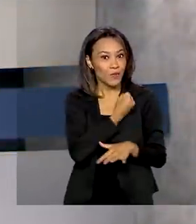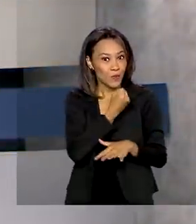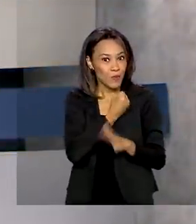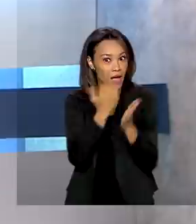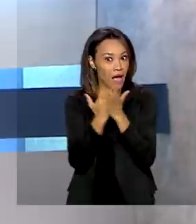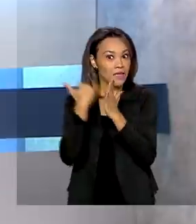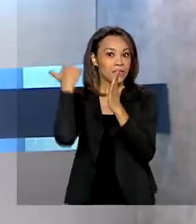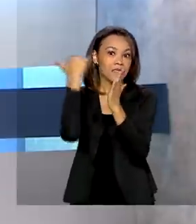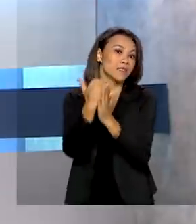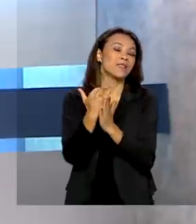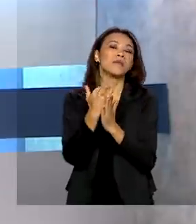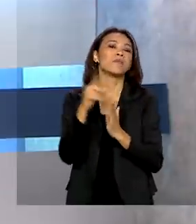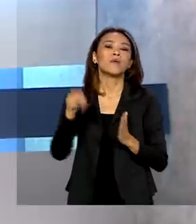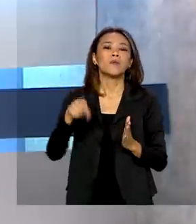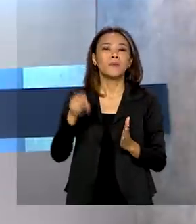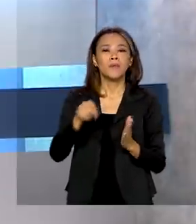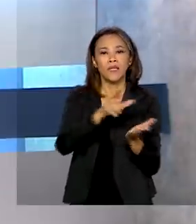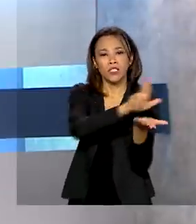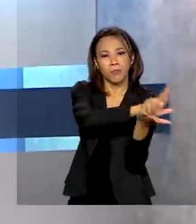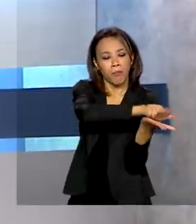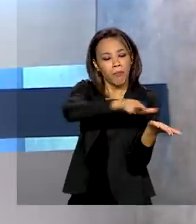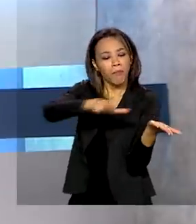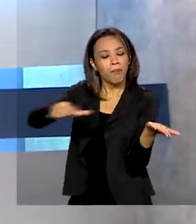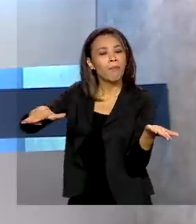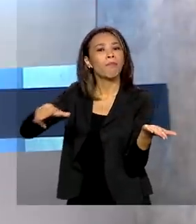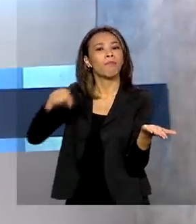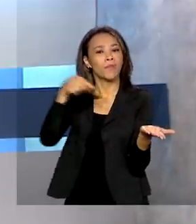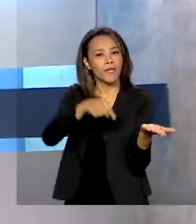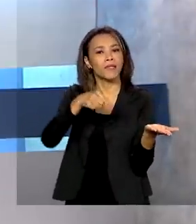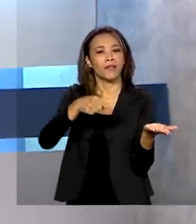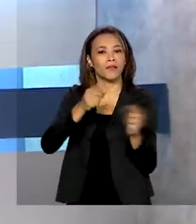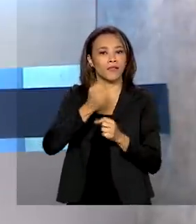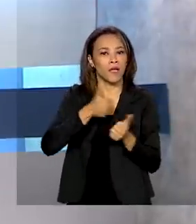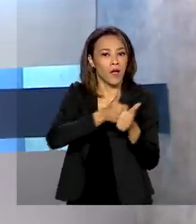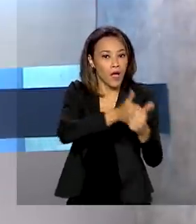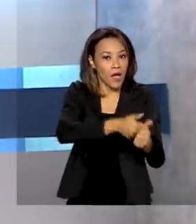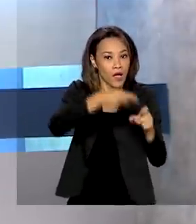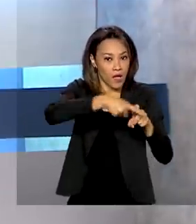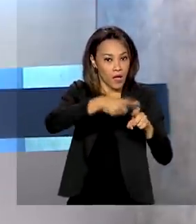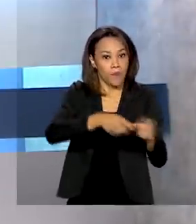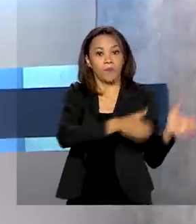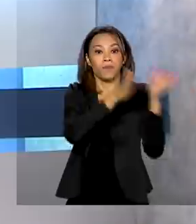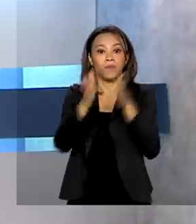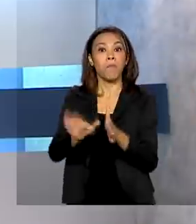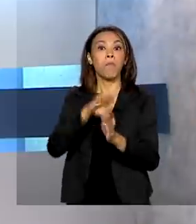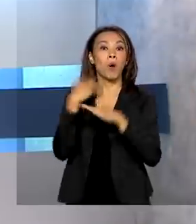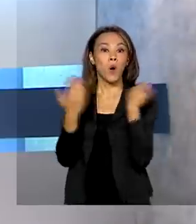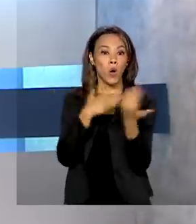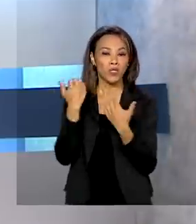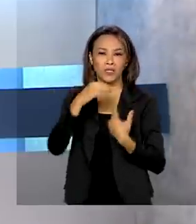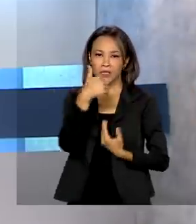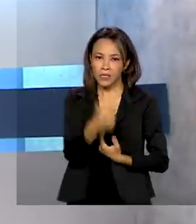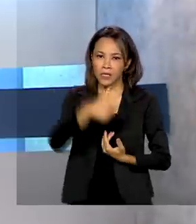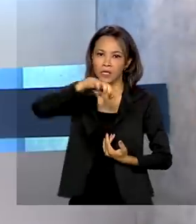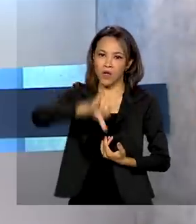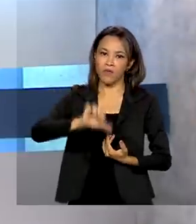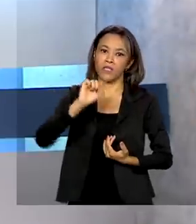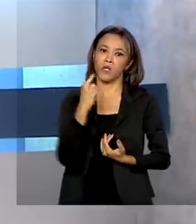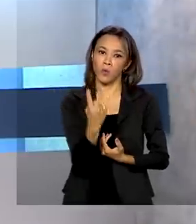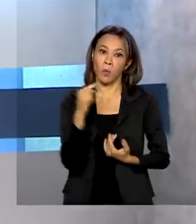quantidade de pacientes em acompanhamento médico. Em relação aos óbitos, o país tem 191